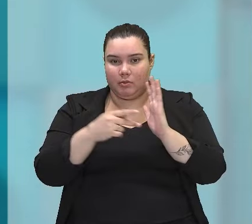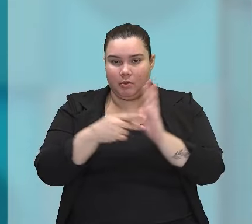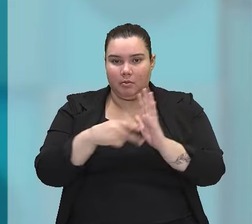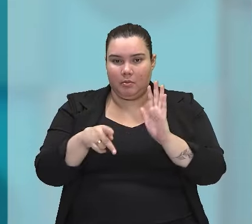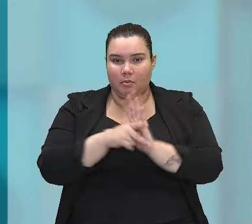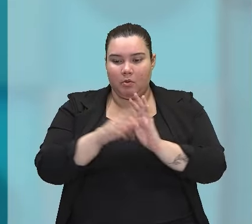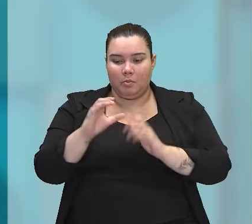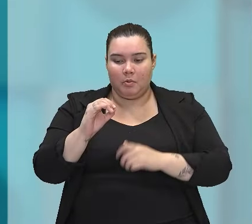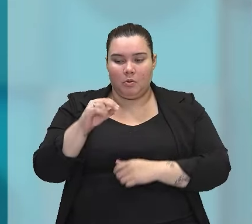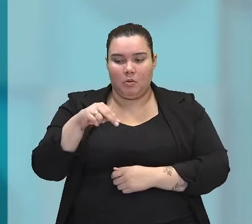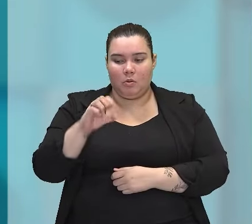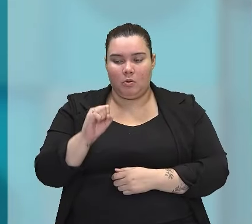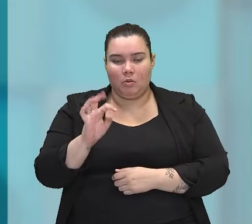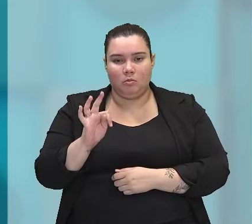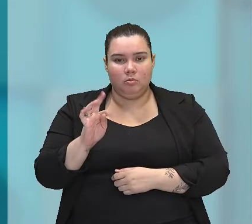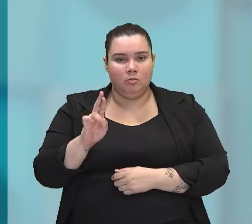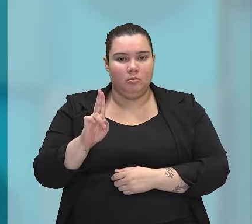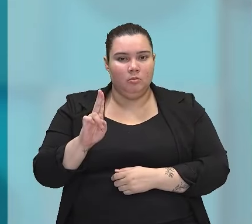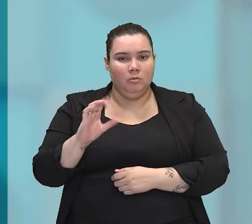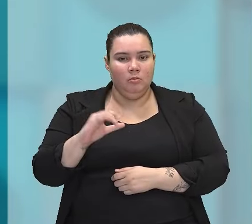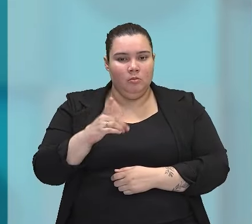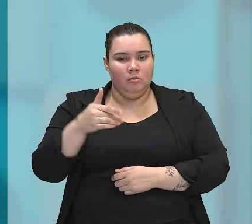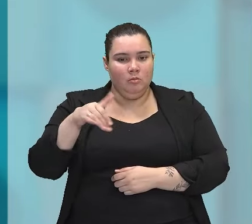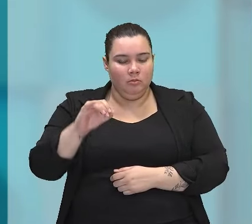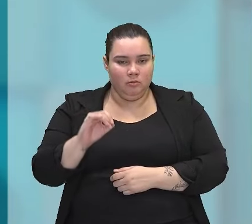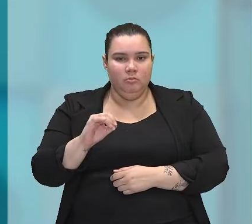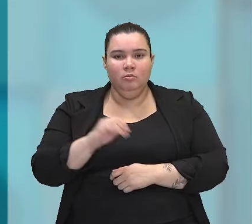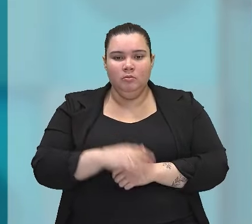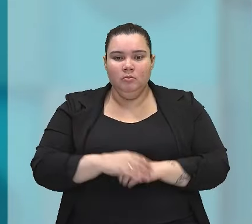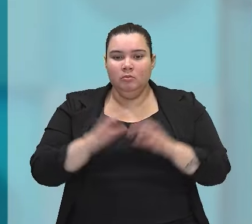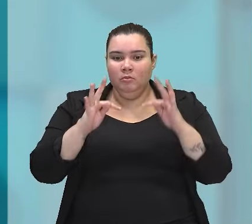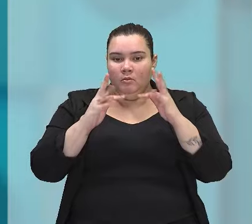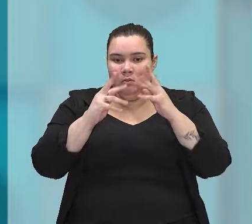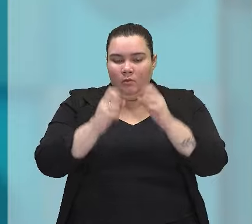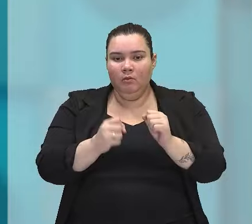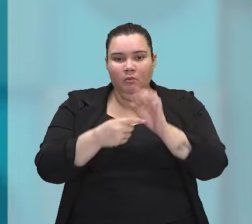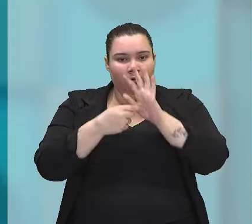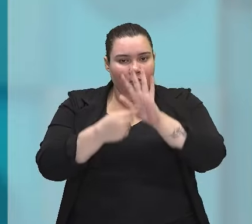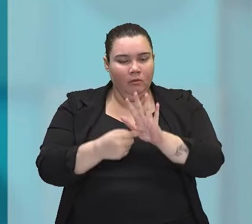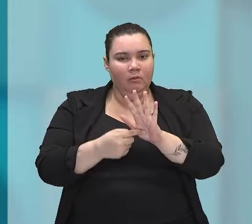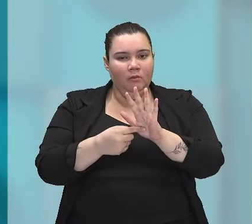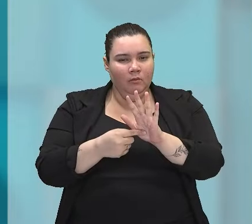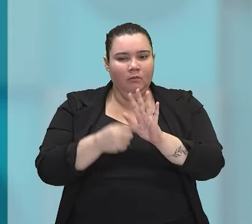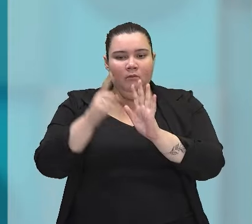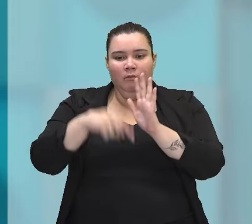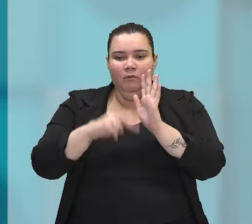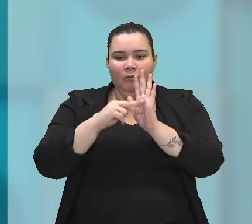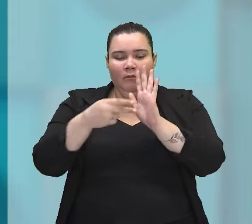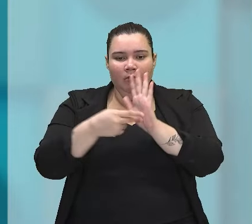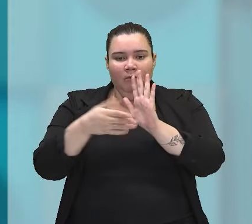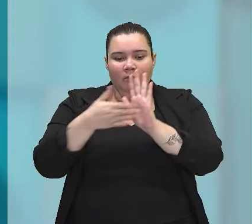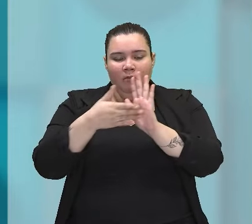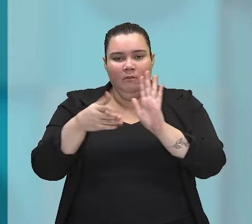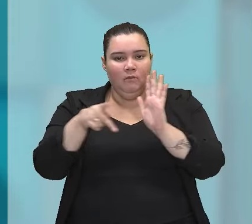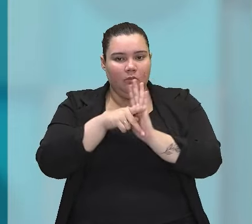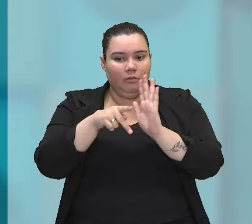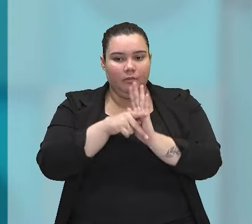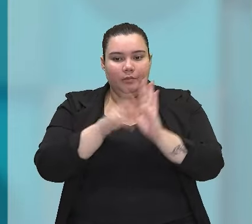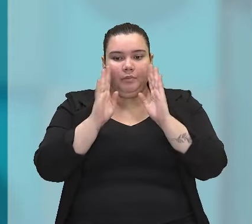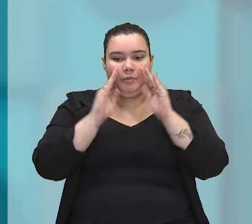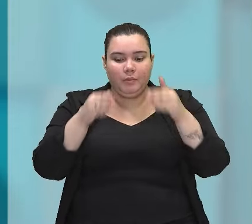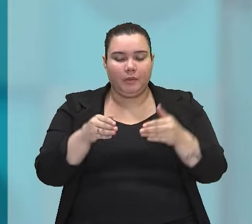construção. Perceba que todos os que foram apresentados são significados reais, palpáveis, relacionados à palavra